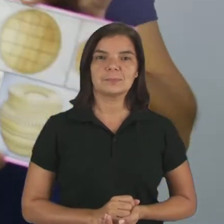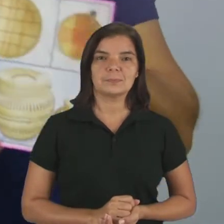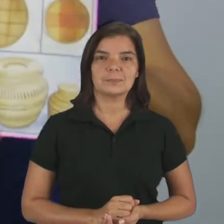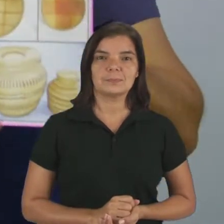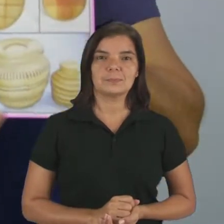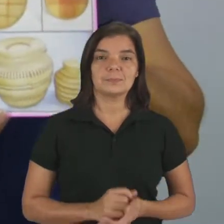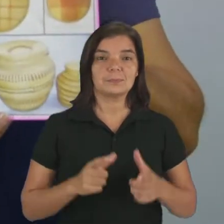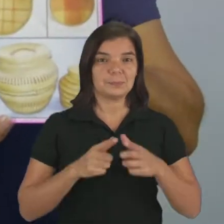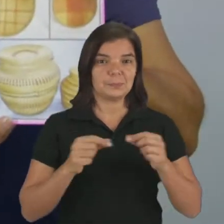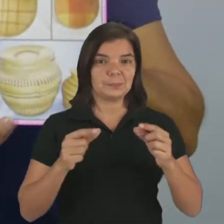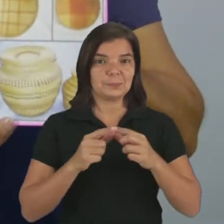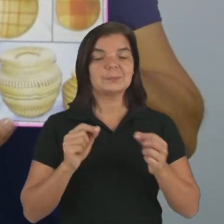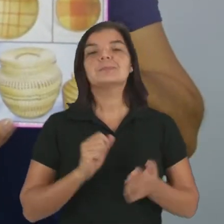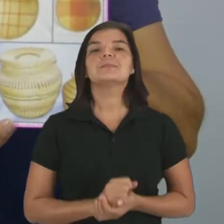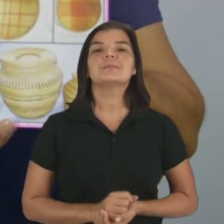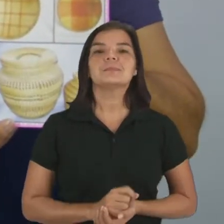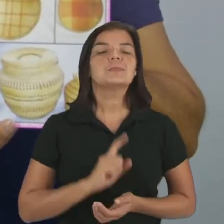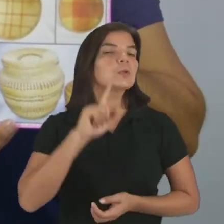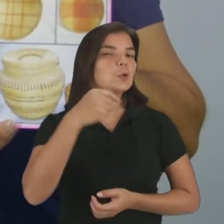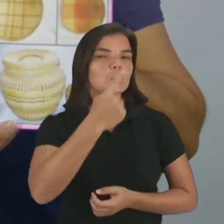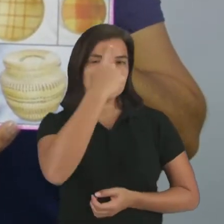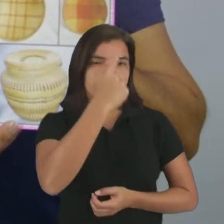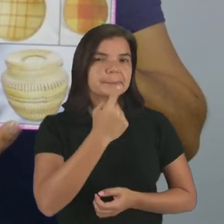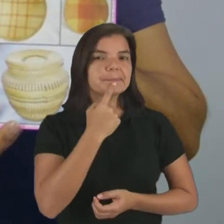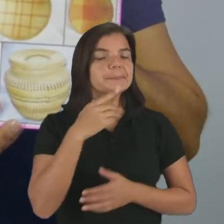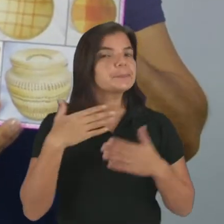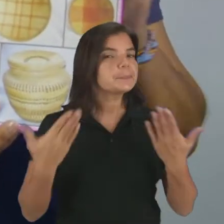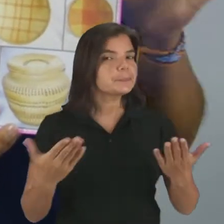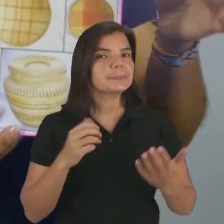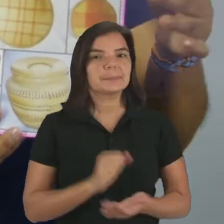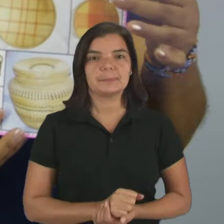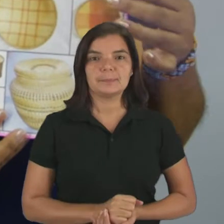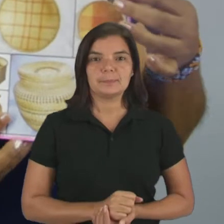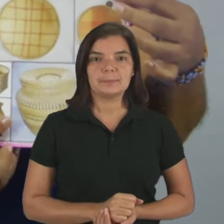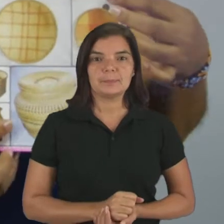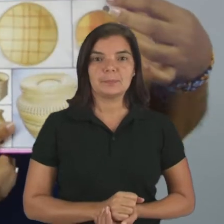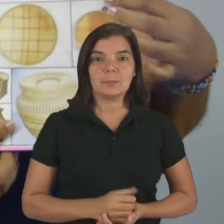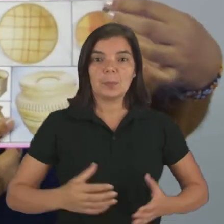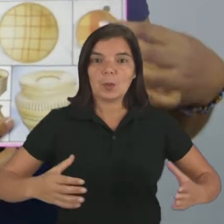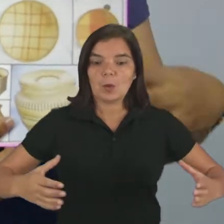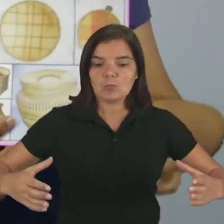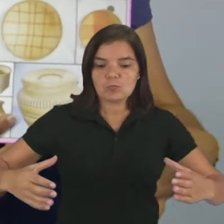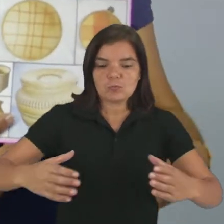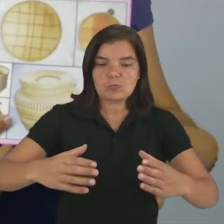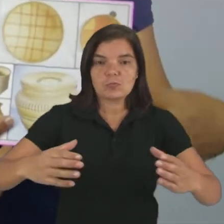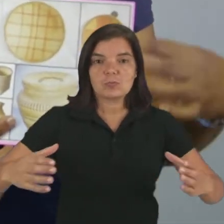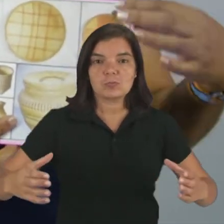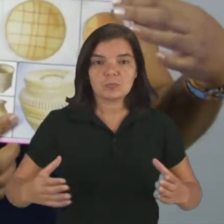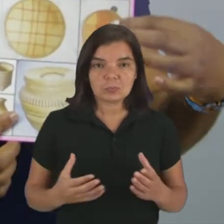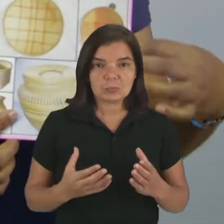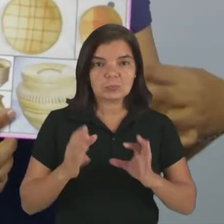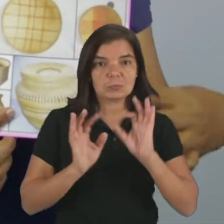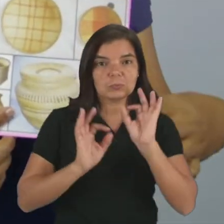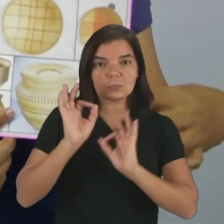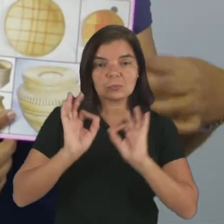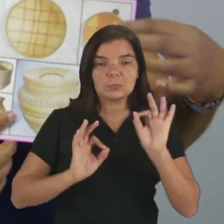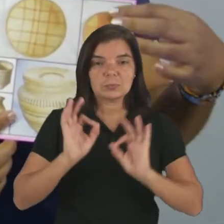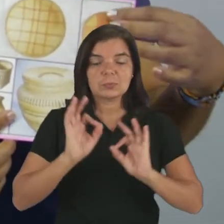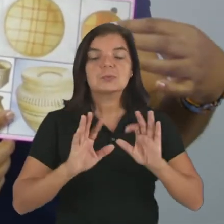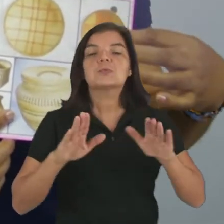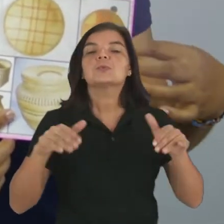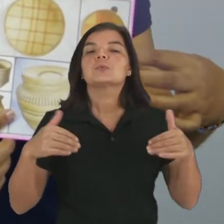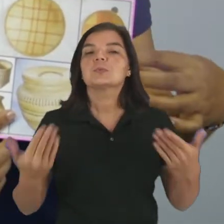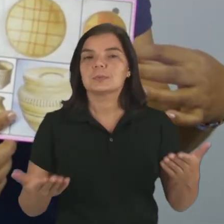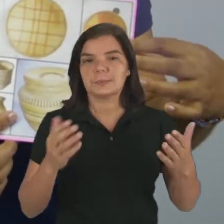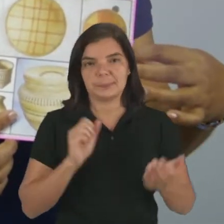Esta outra imagem são cestos, né? Fazem parte do artesanato. Da